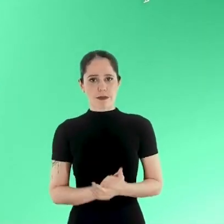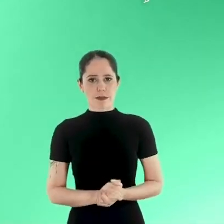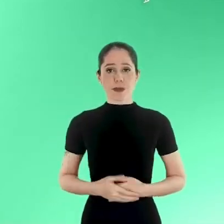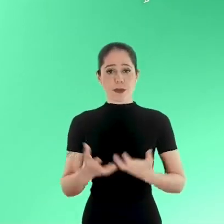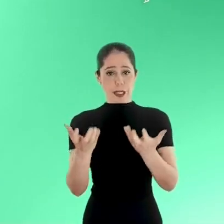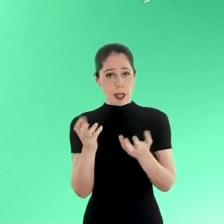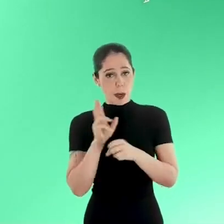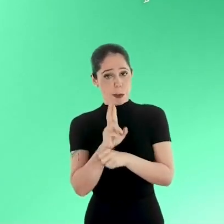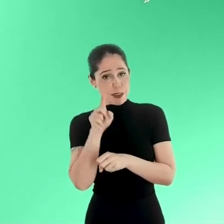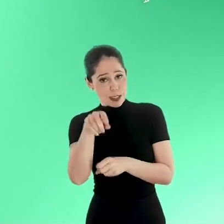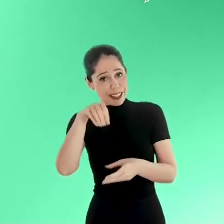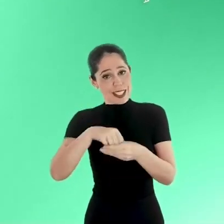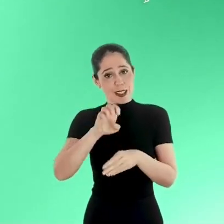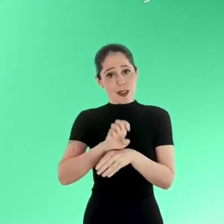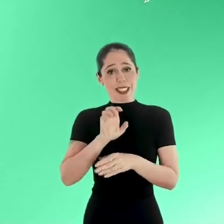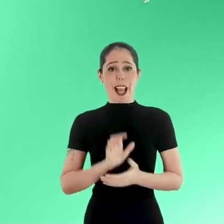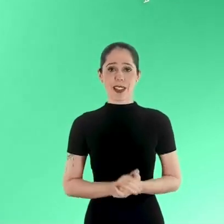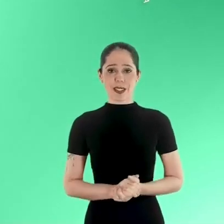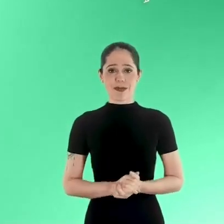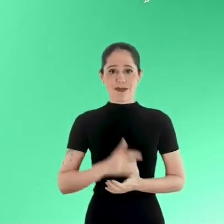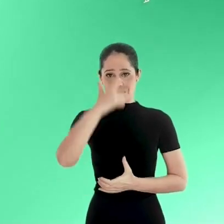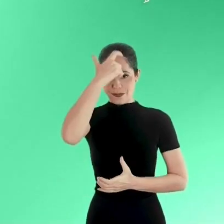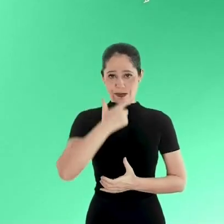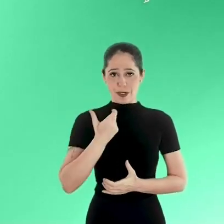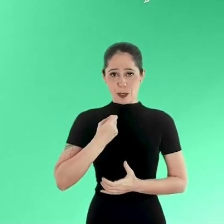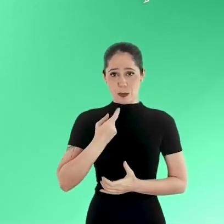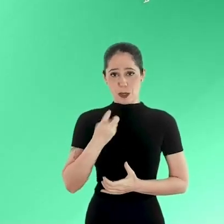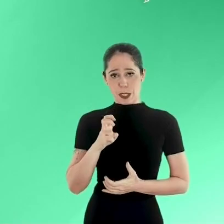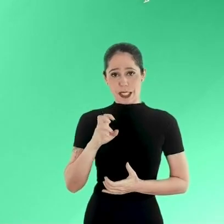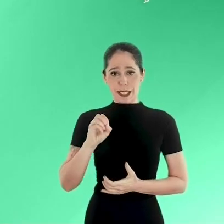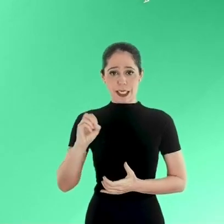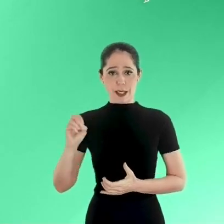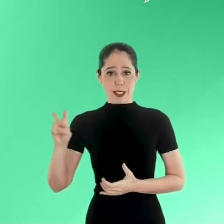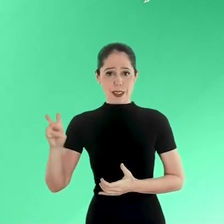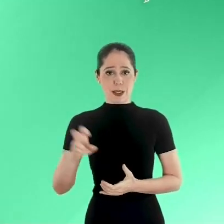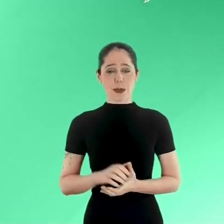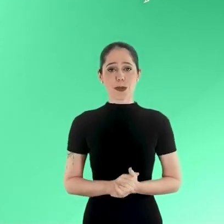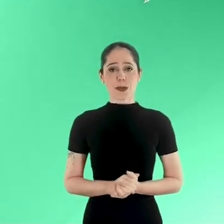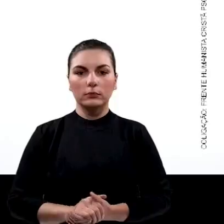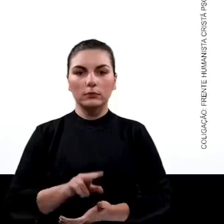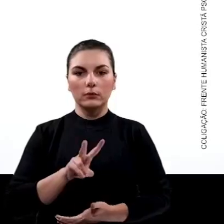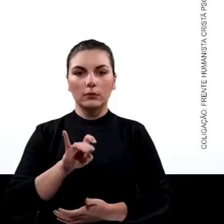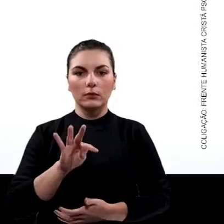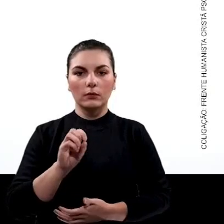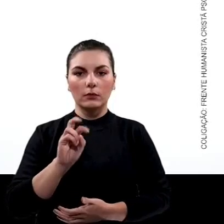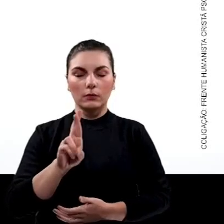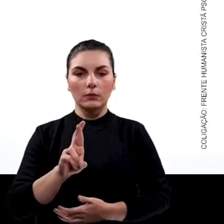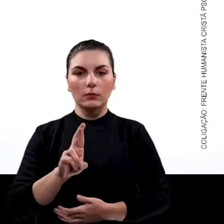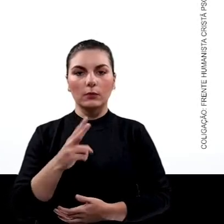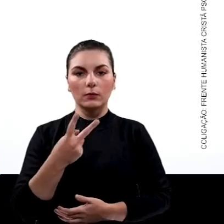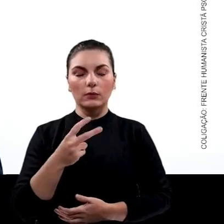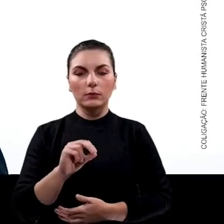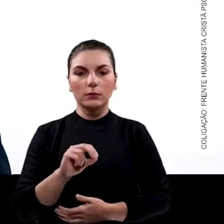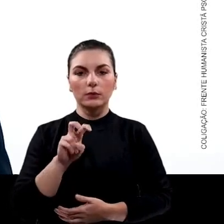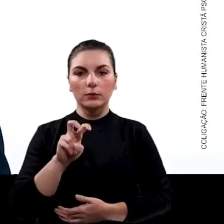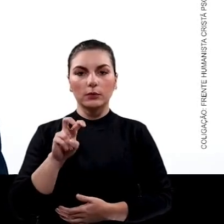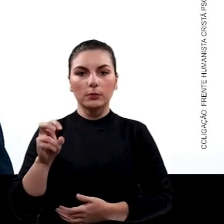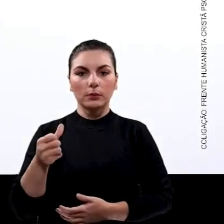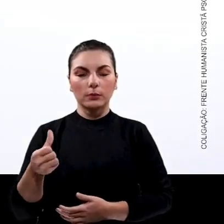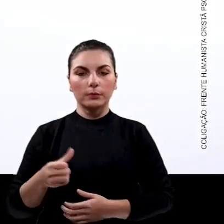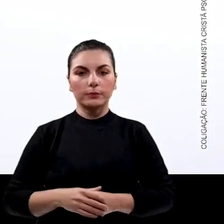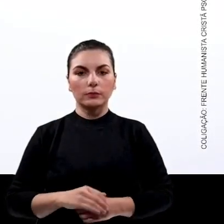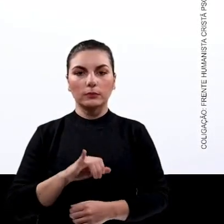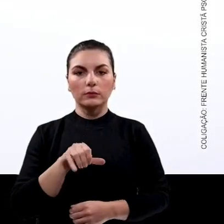que vem do campo. Quero representar você no Estado. Viviana Fortes, 15, 0, 0, 5. Sandro Mutoni, 20, 22,